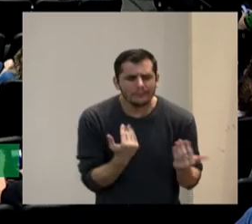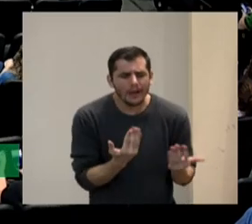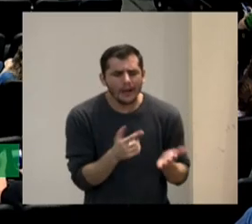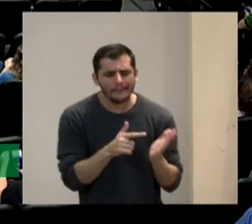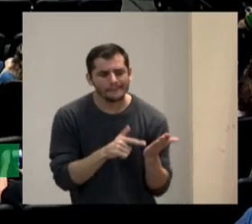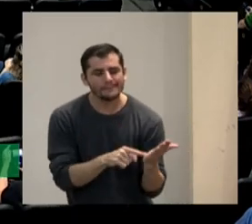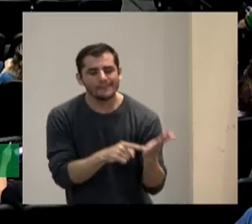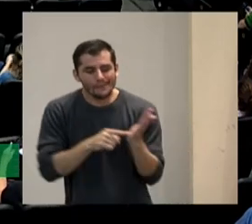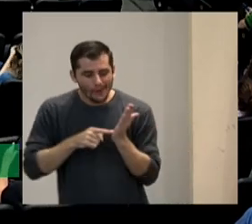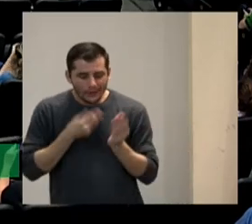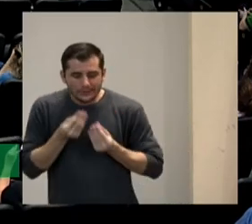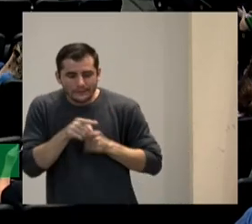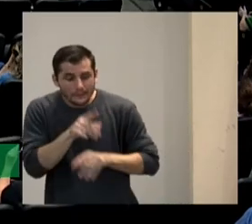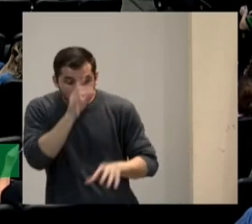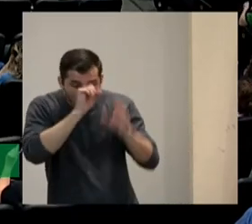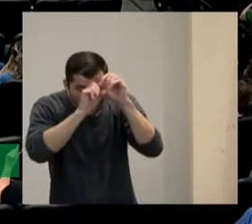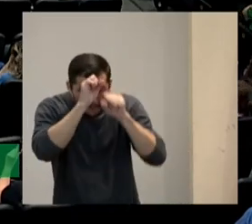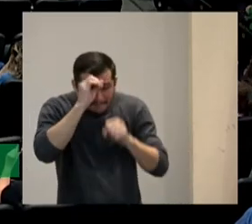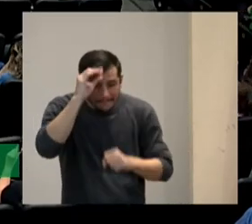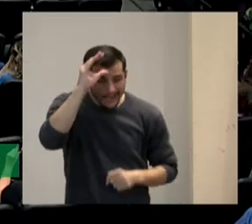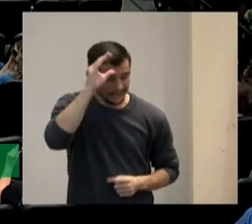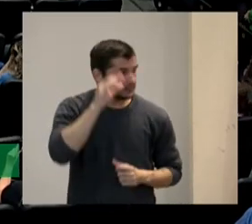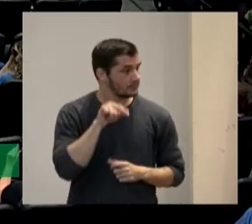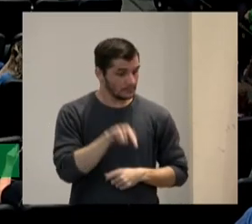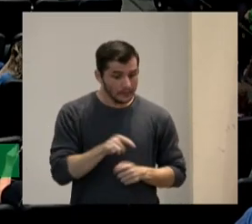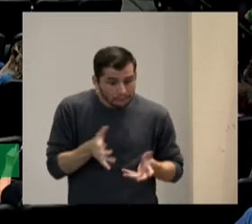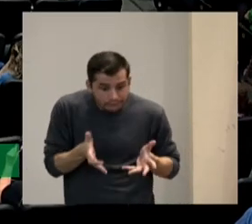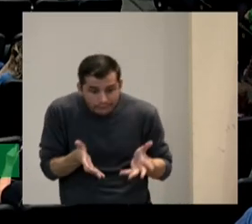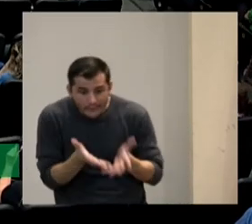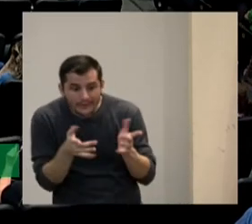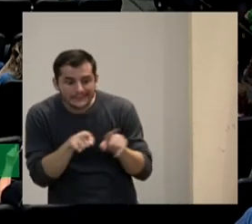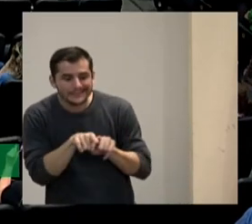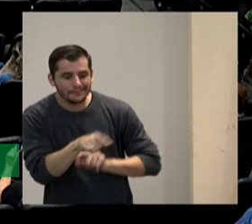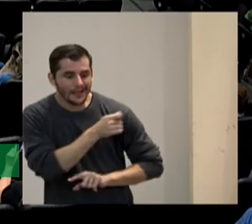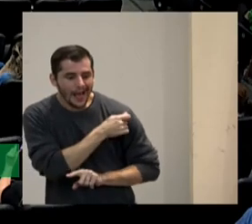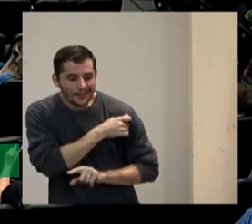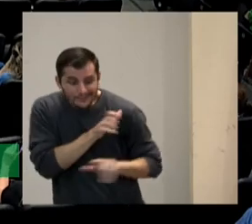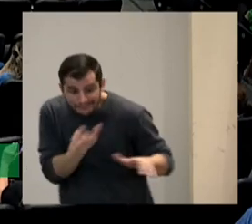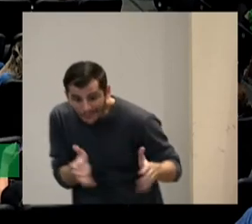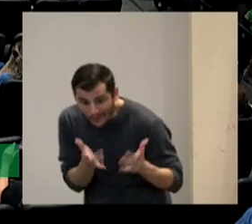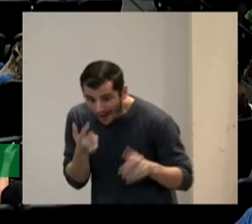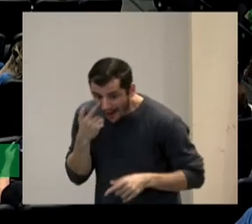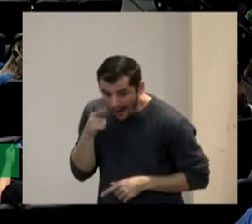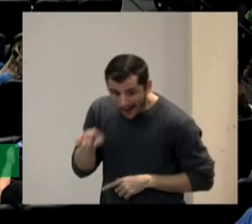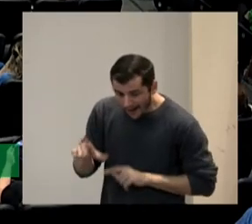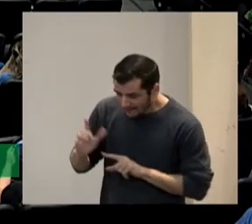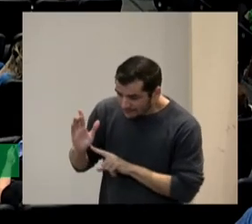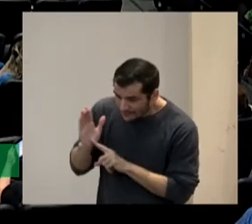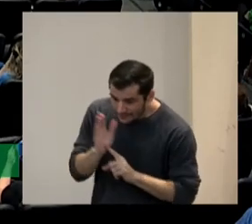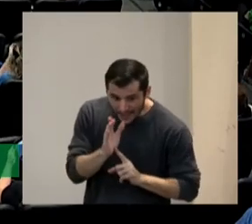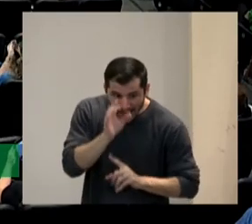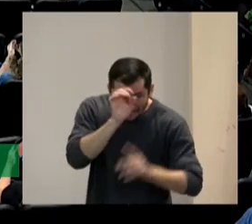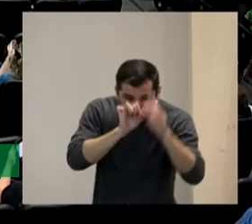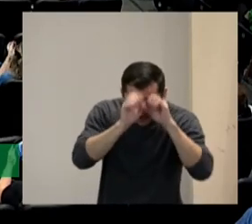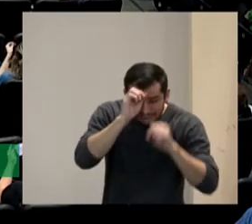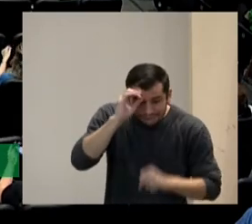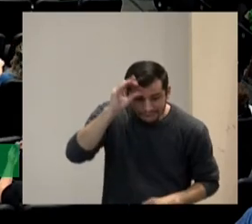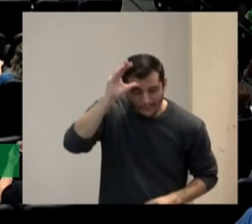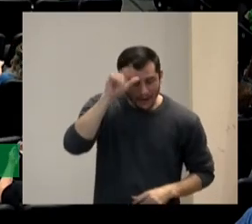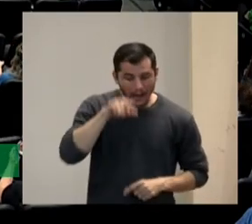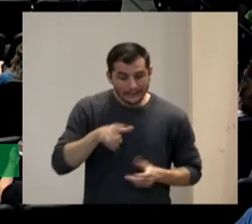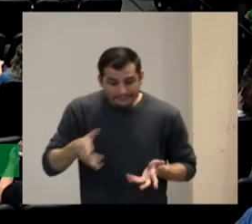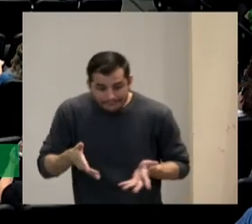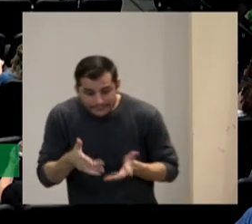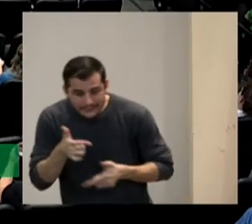para motivar para fazer que estes alunos se engajen com essas aprendizagens com isso que eu estou trabalhando